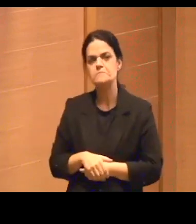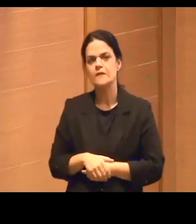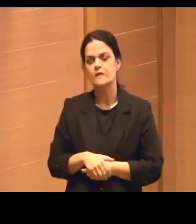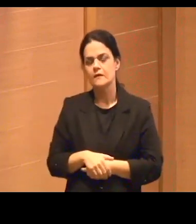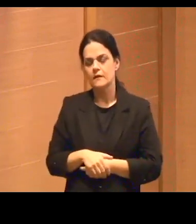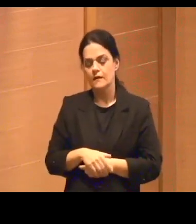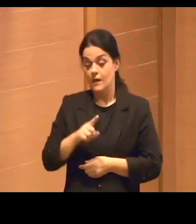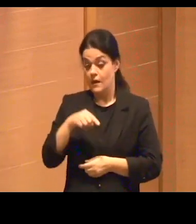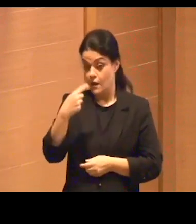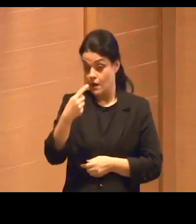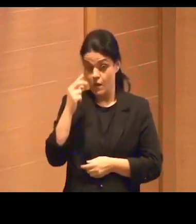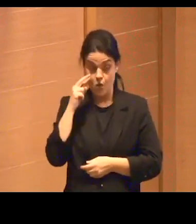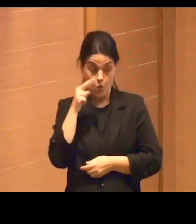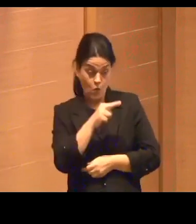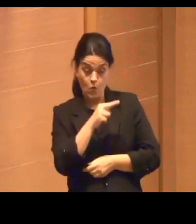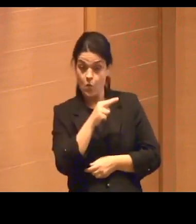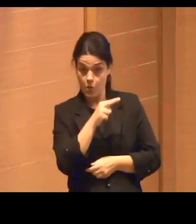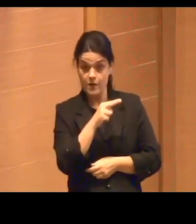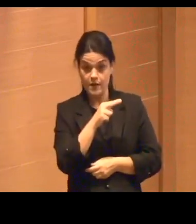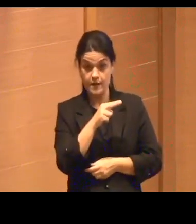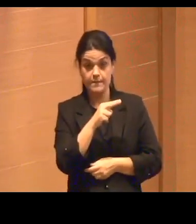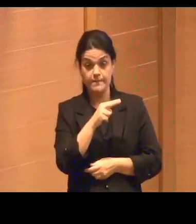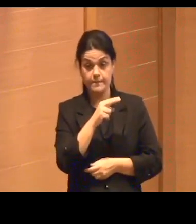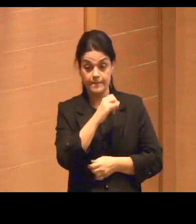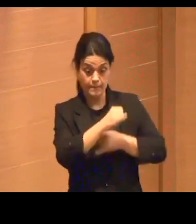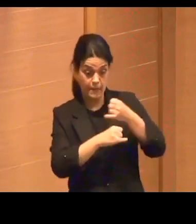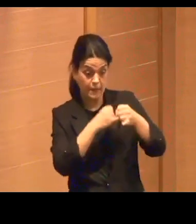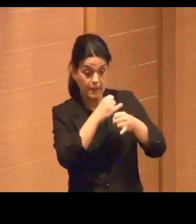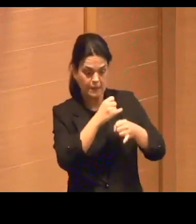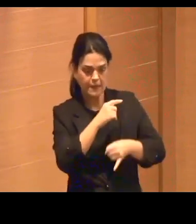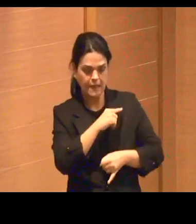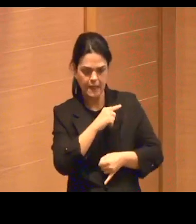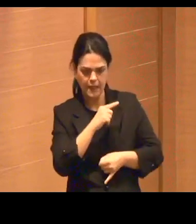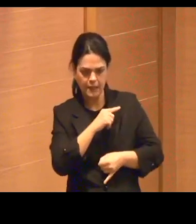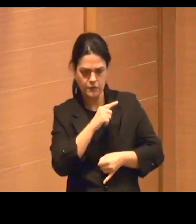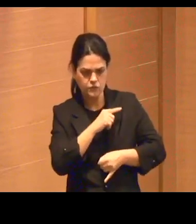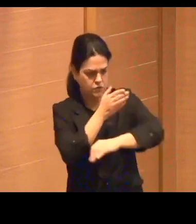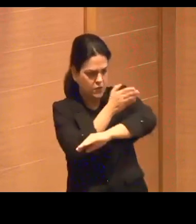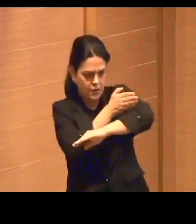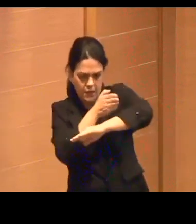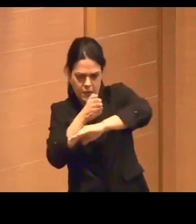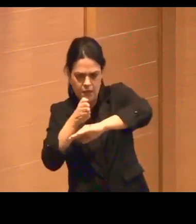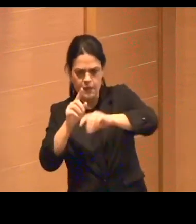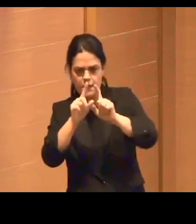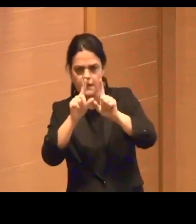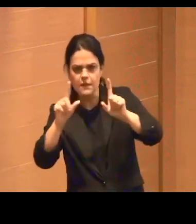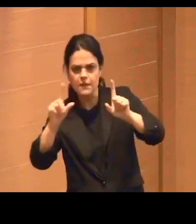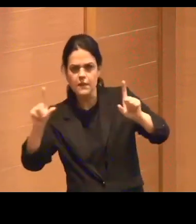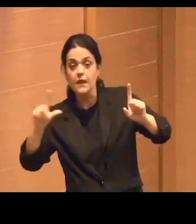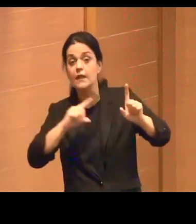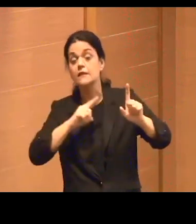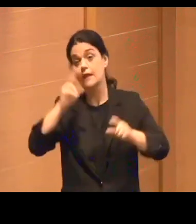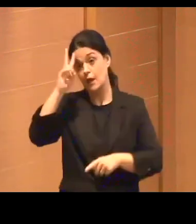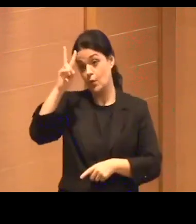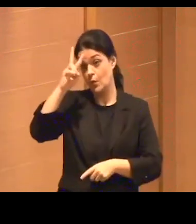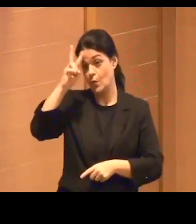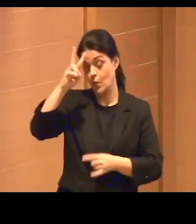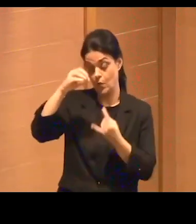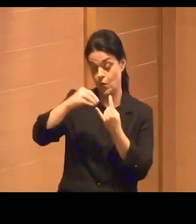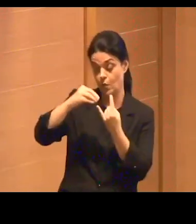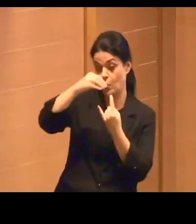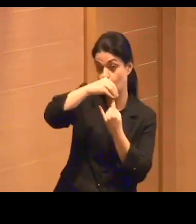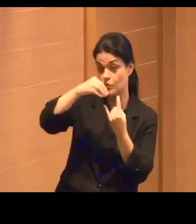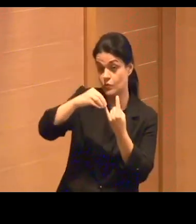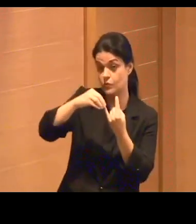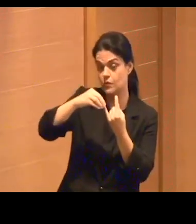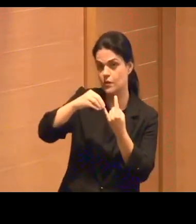buscar na página de vocês, na linha do tempo, porque eu tenho uma história com a Fiocruz desde a década de